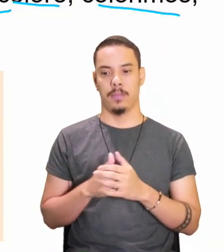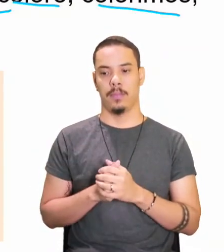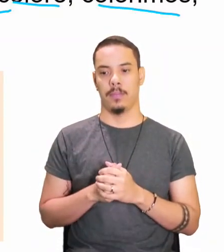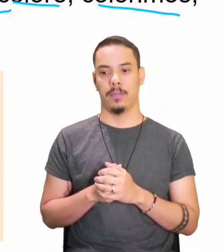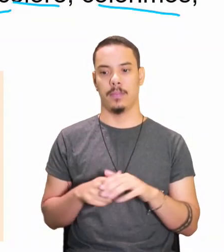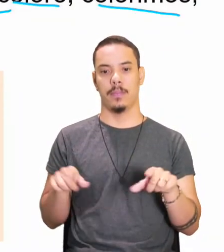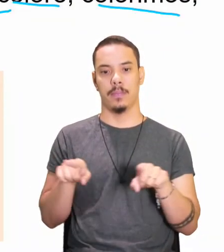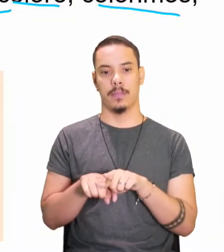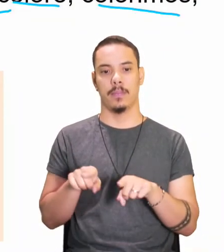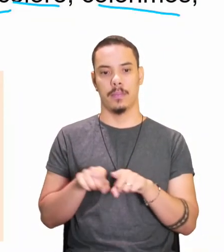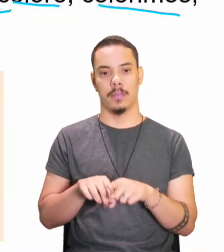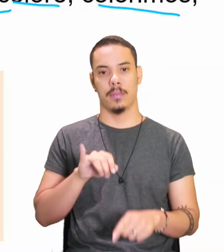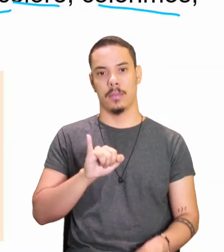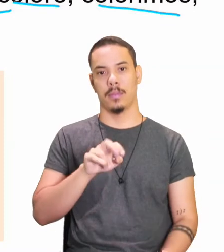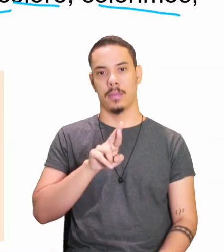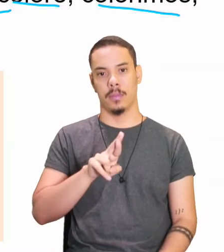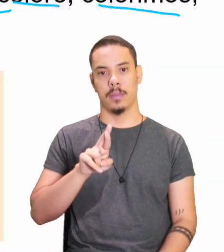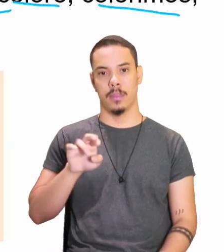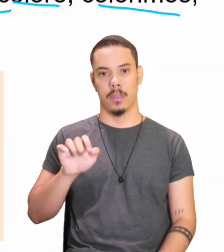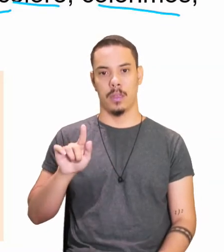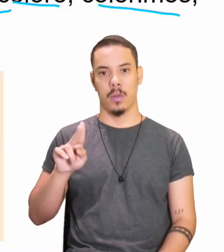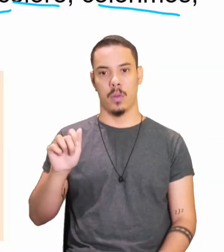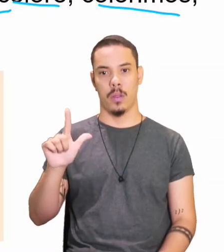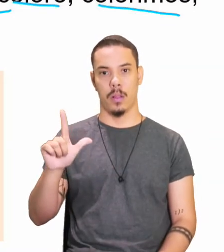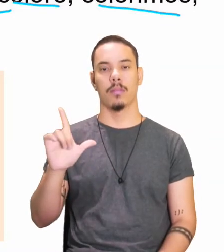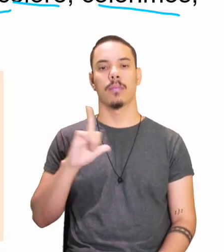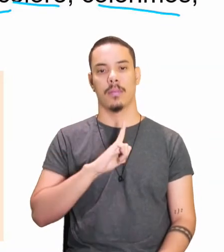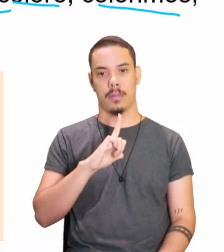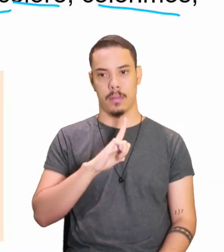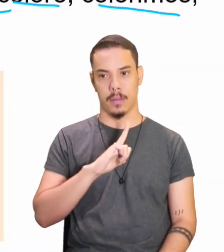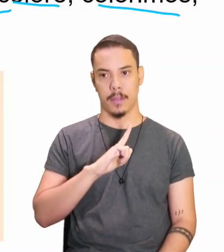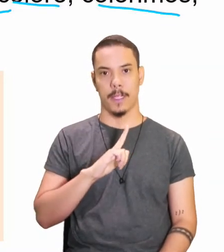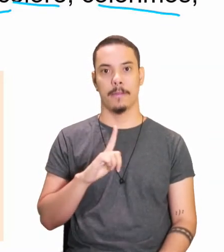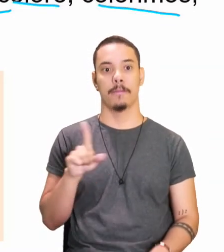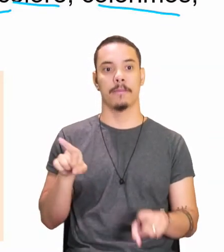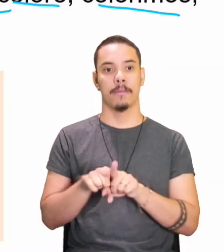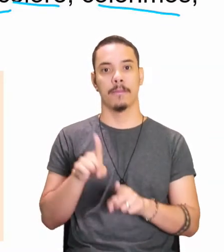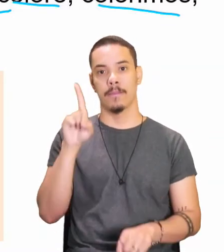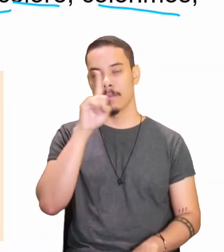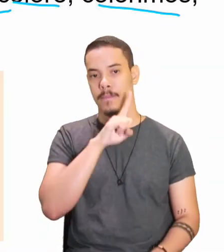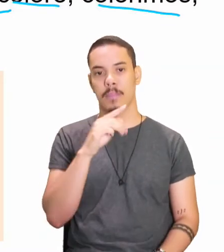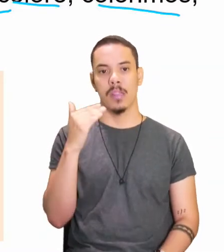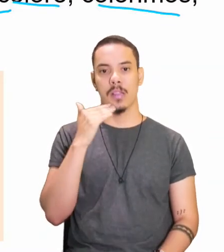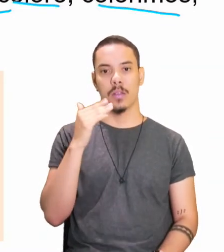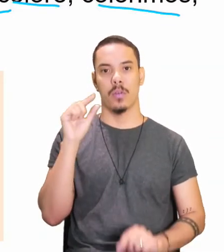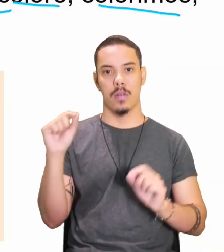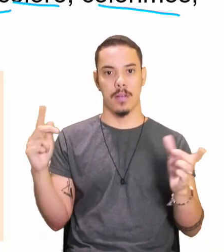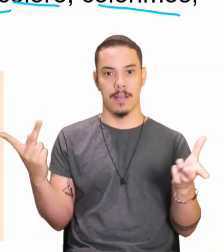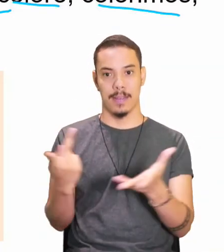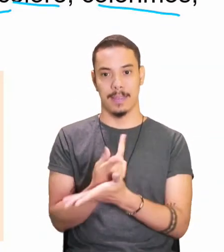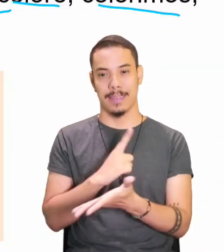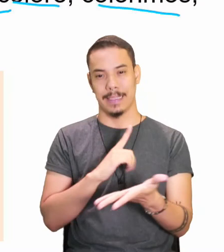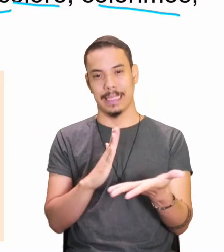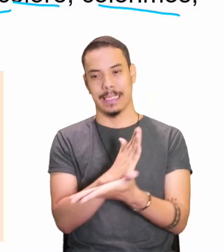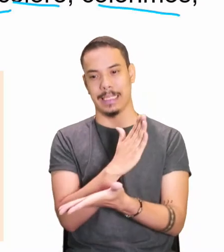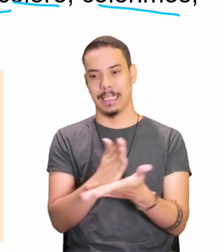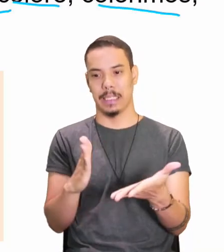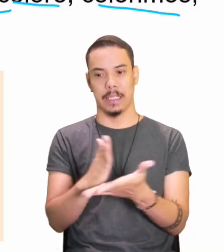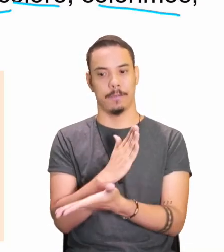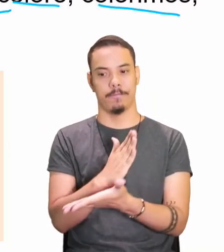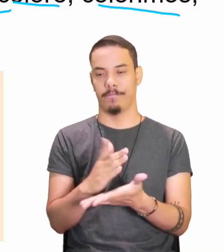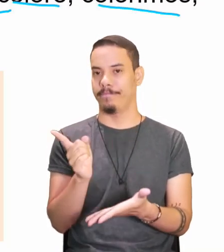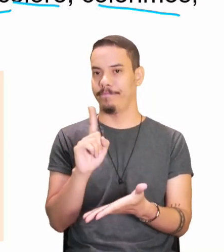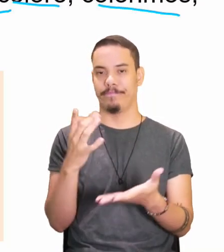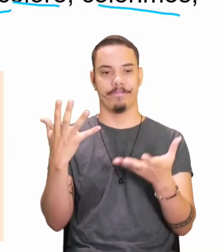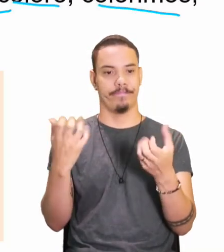já vai sofrer alteração. Lá, o defectivo, o que acontece? Tem algumas partes que ele não vai